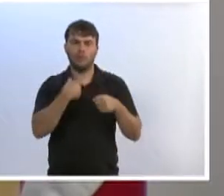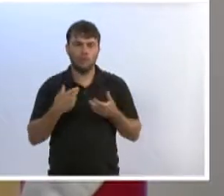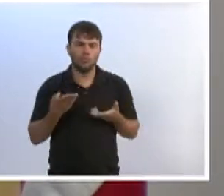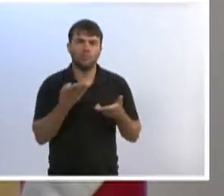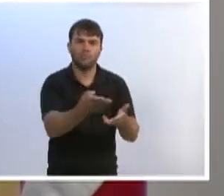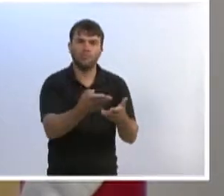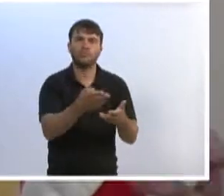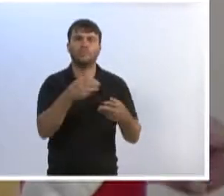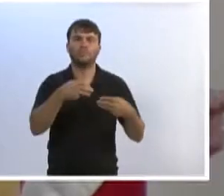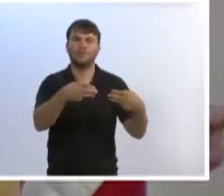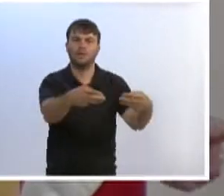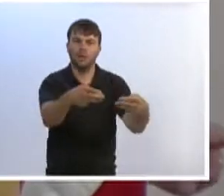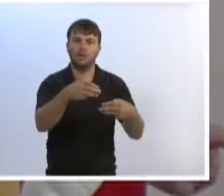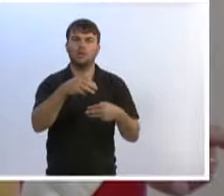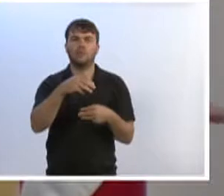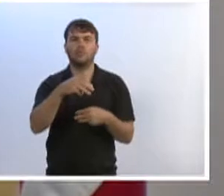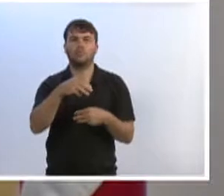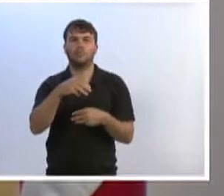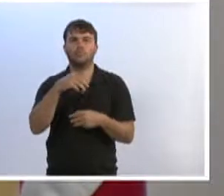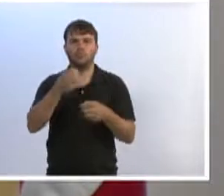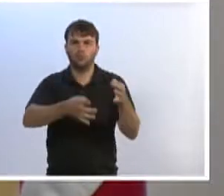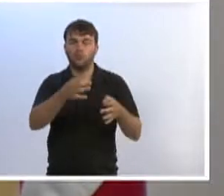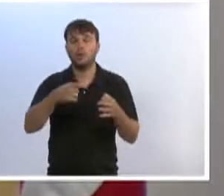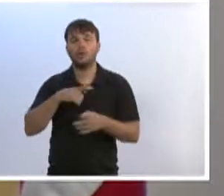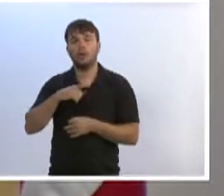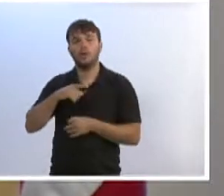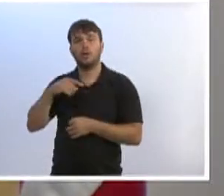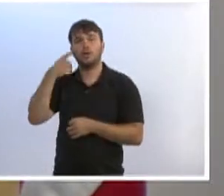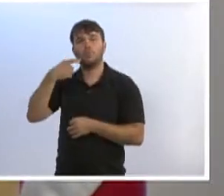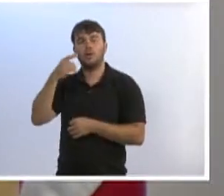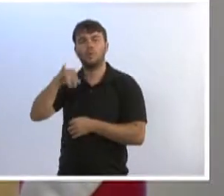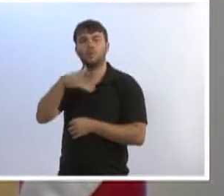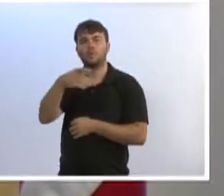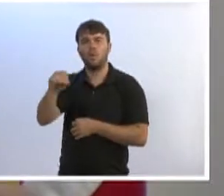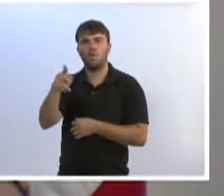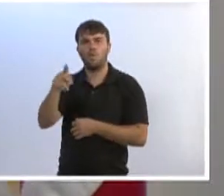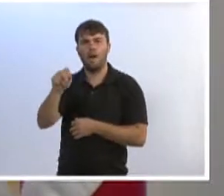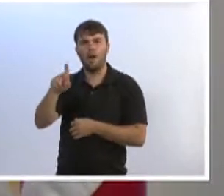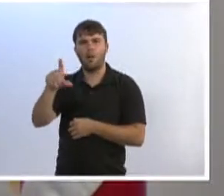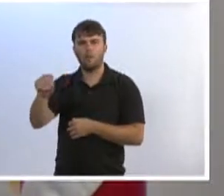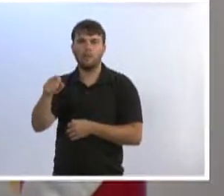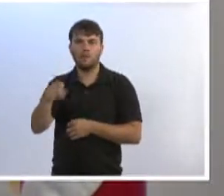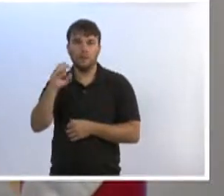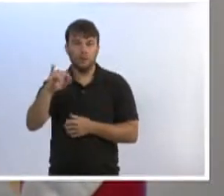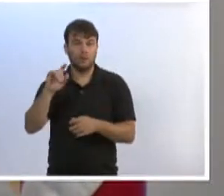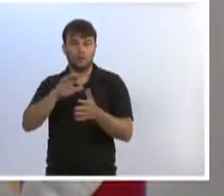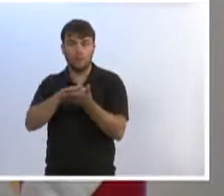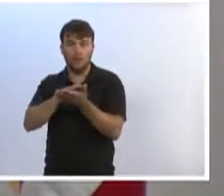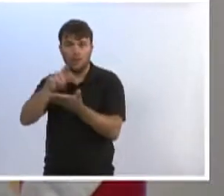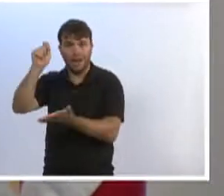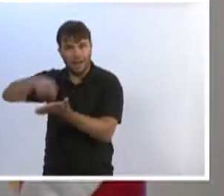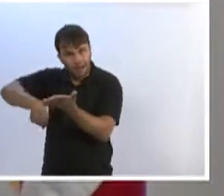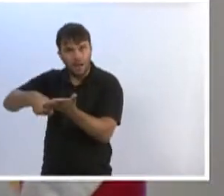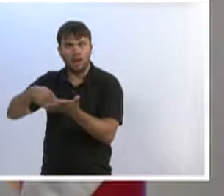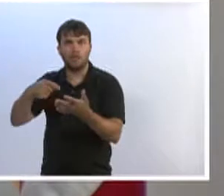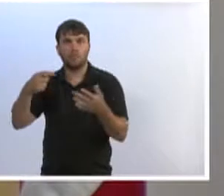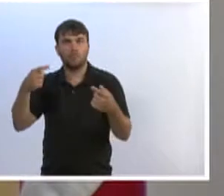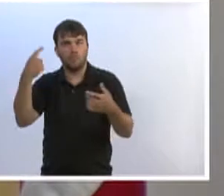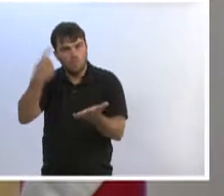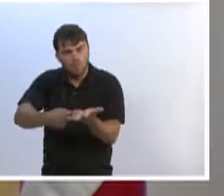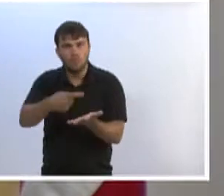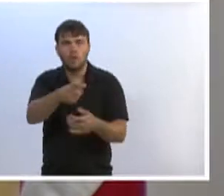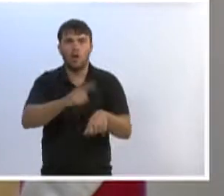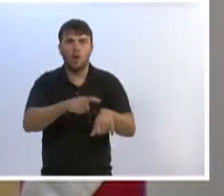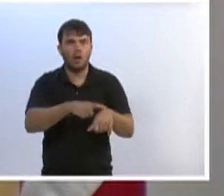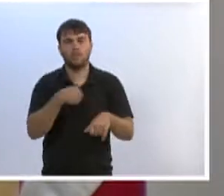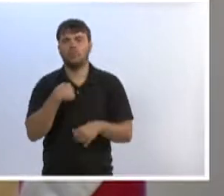Justiça, e se não fosse o deputado João Paulo agendar uma visita direta com o secretário de Defesa do Consumidor, nós